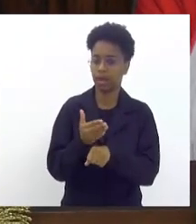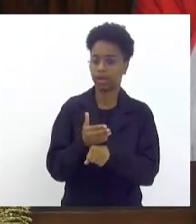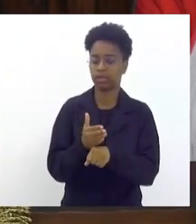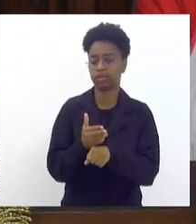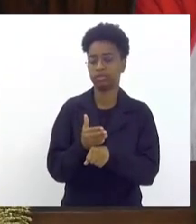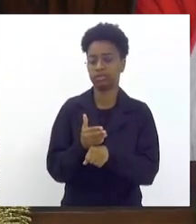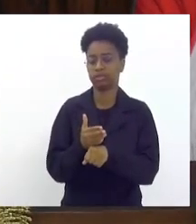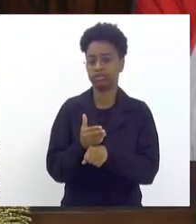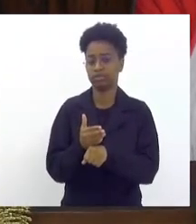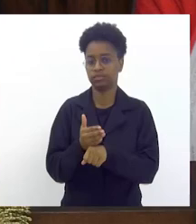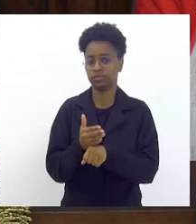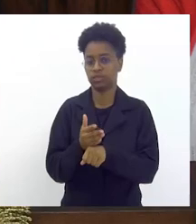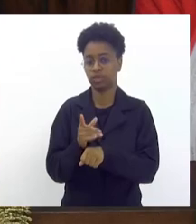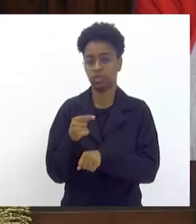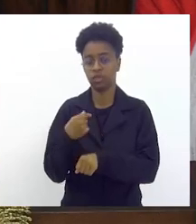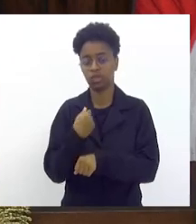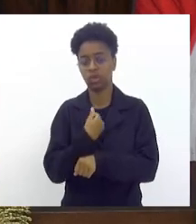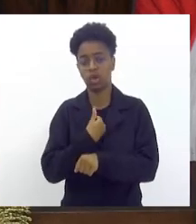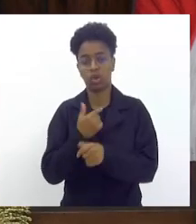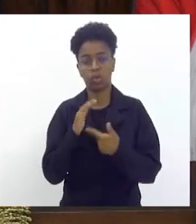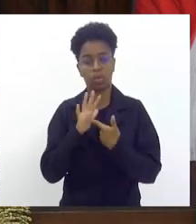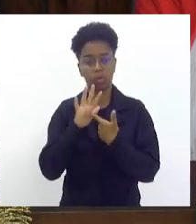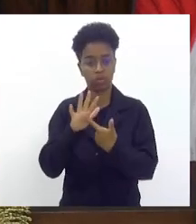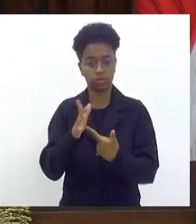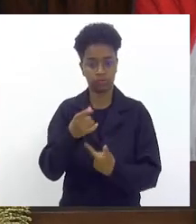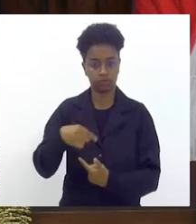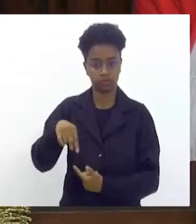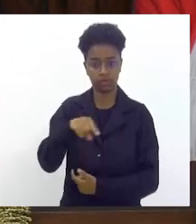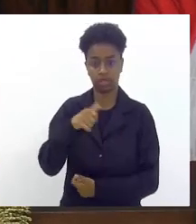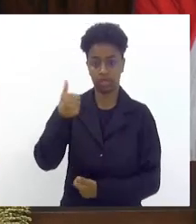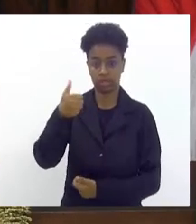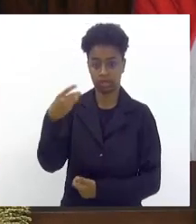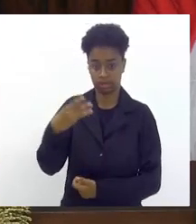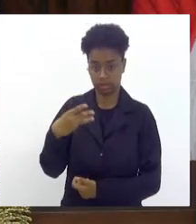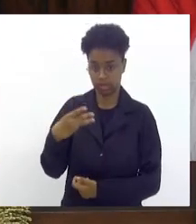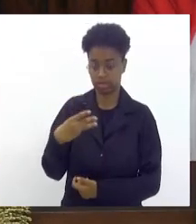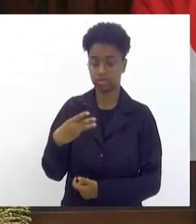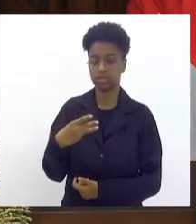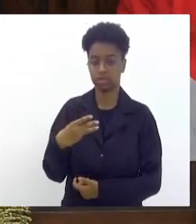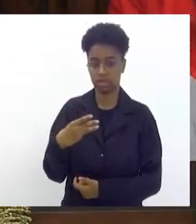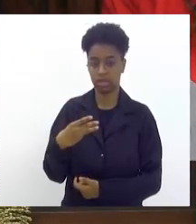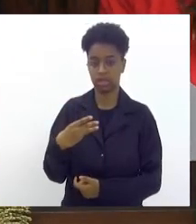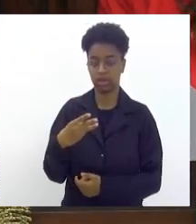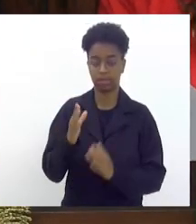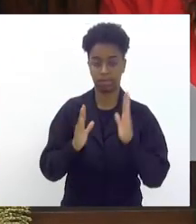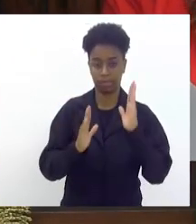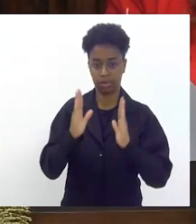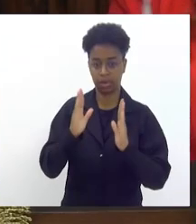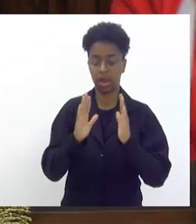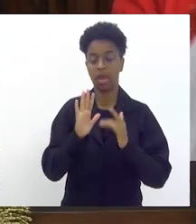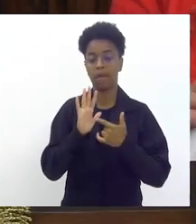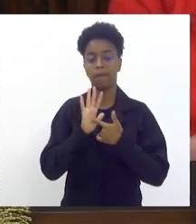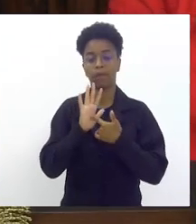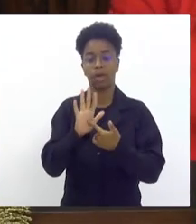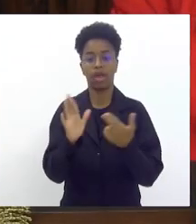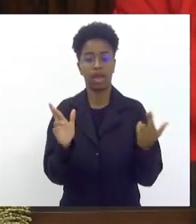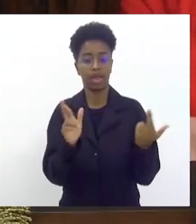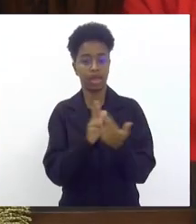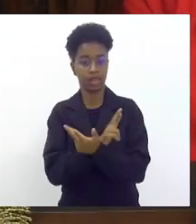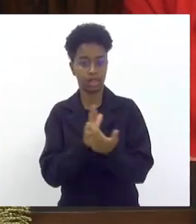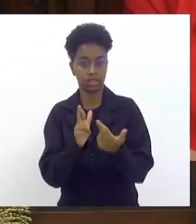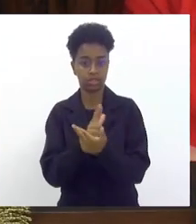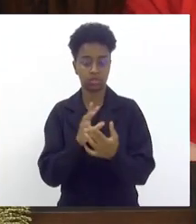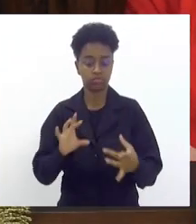nós estamos aqui colocando nessa décima terceira legislatura é de estabelecer uma relação franca e indireta com a